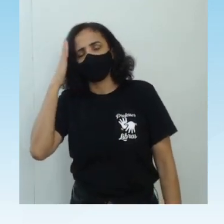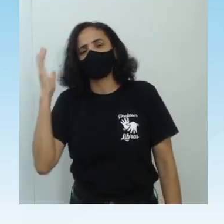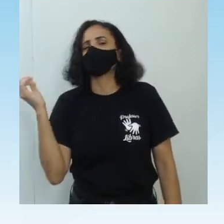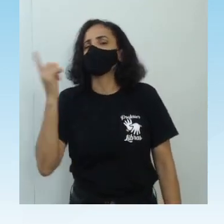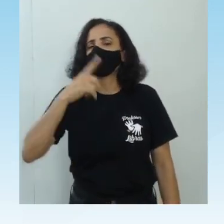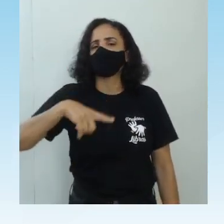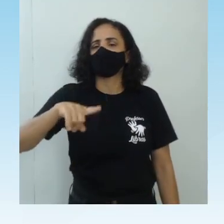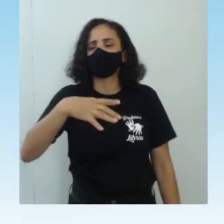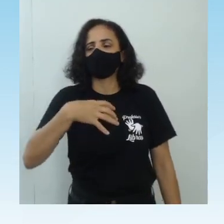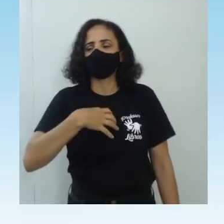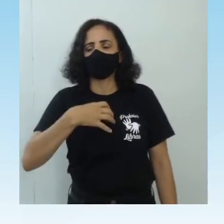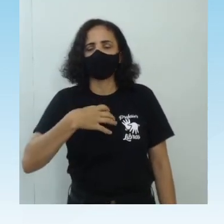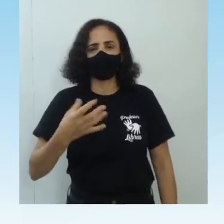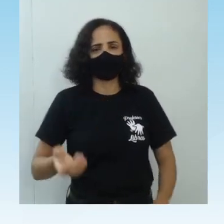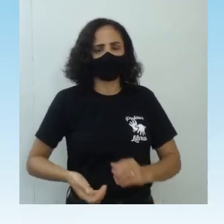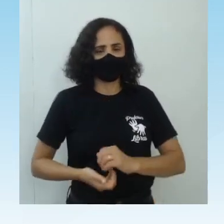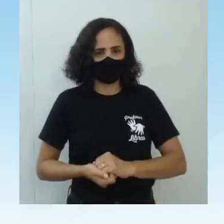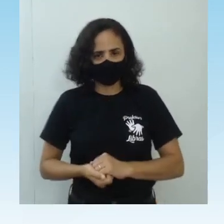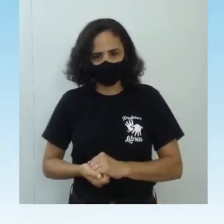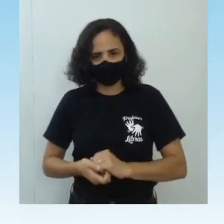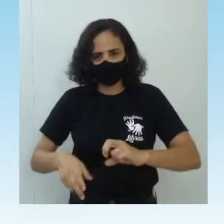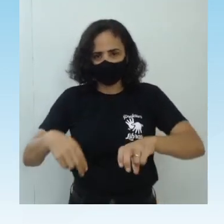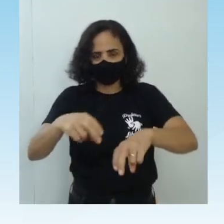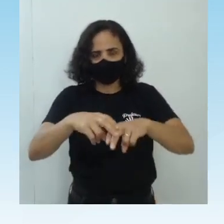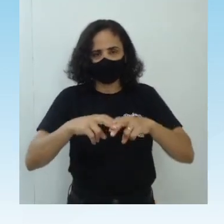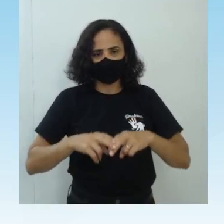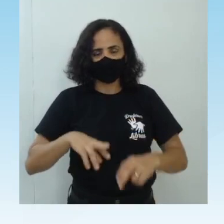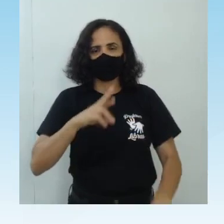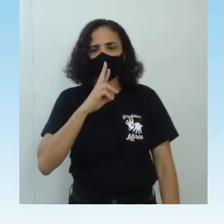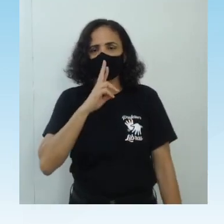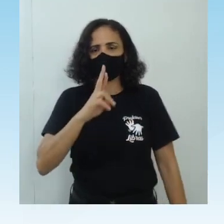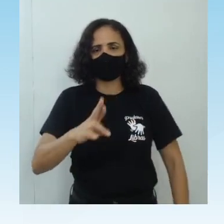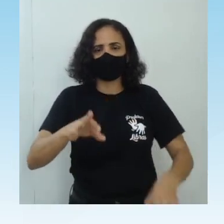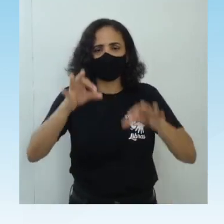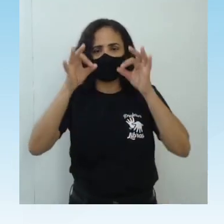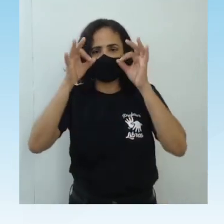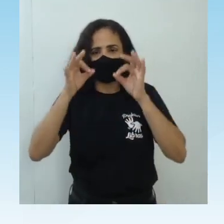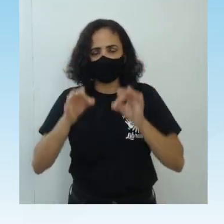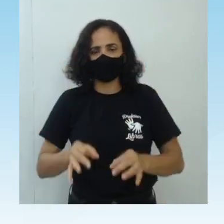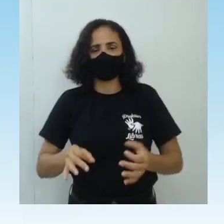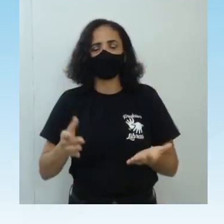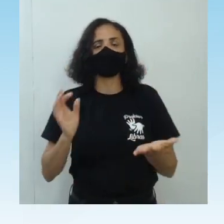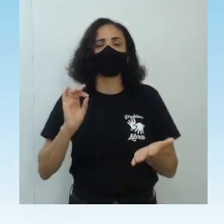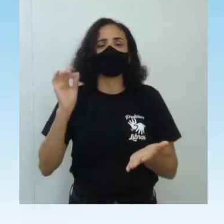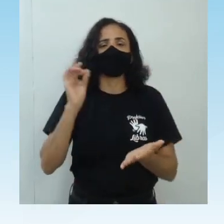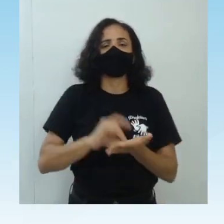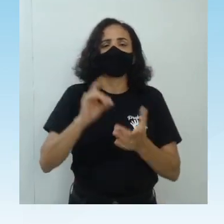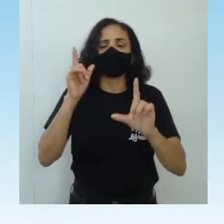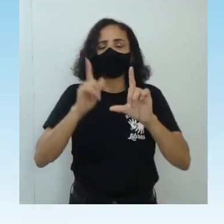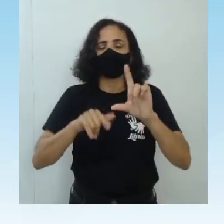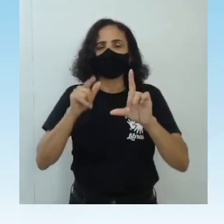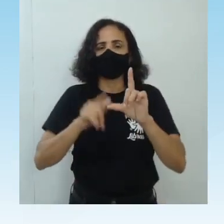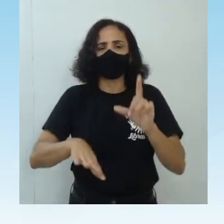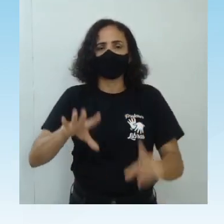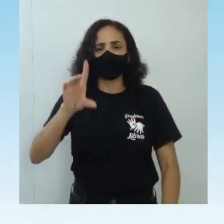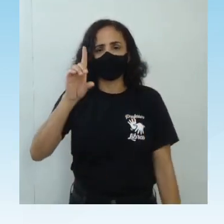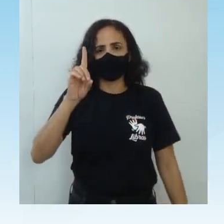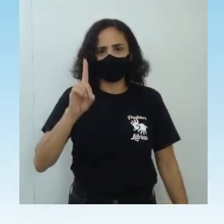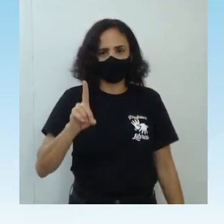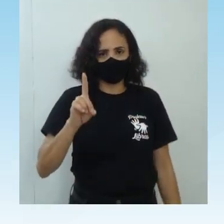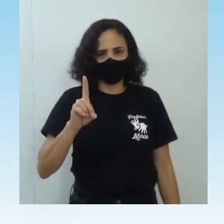pessoas que estão ao redor. Por isso, a resposta correta desta questão é a letra D,